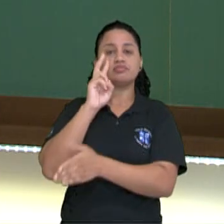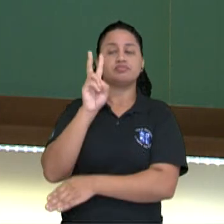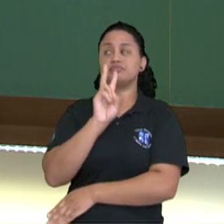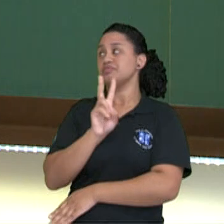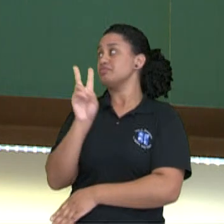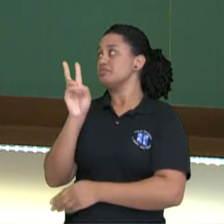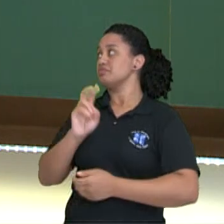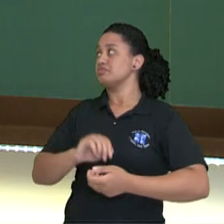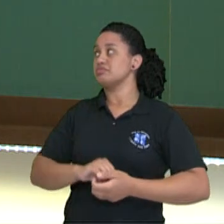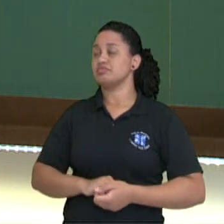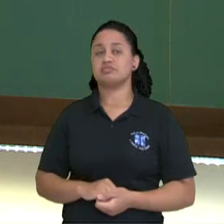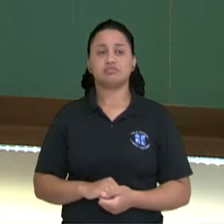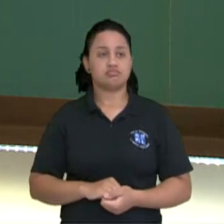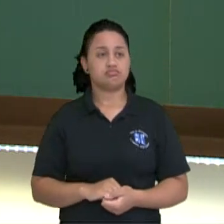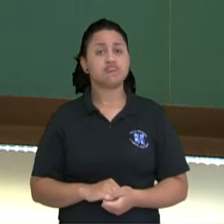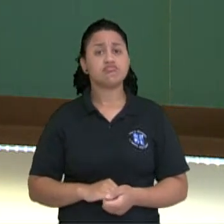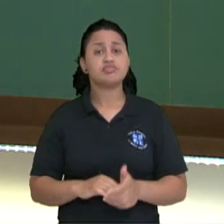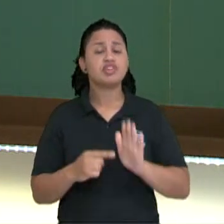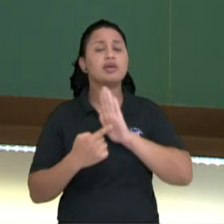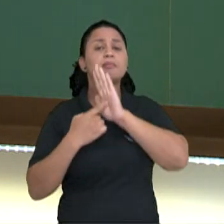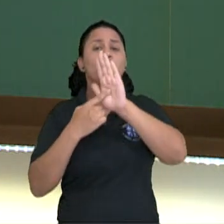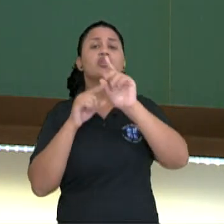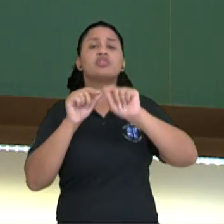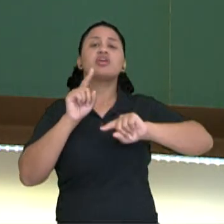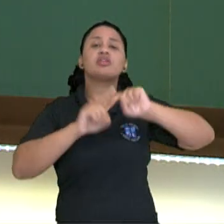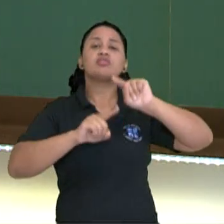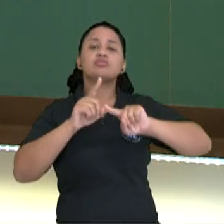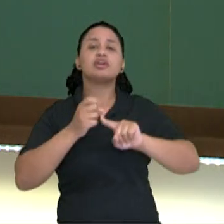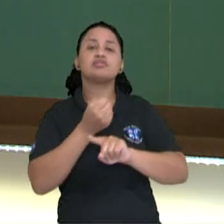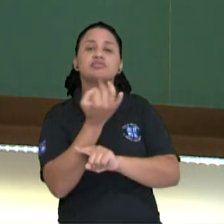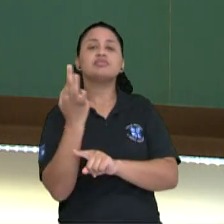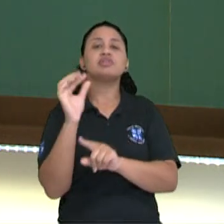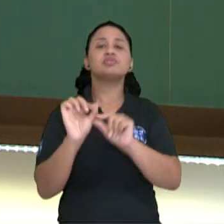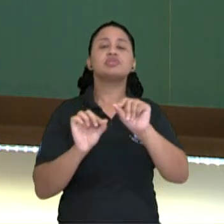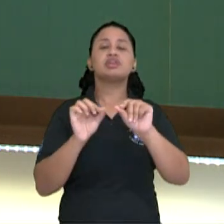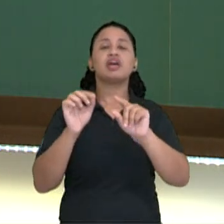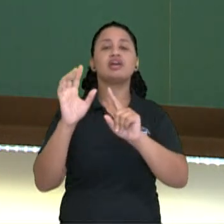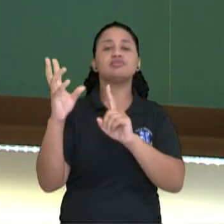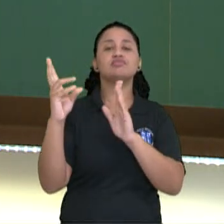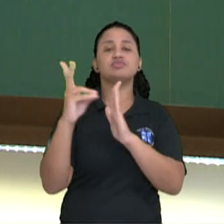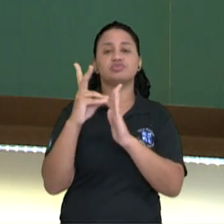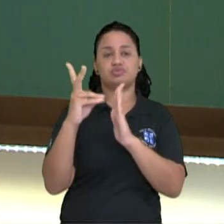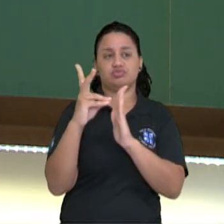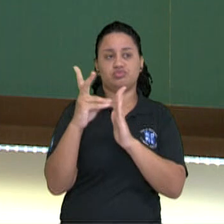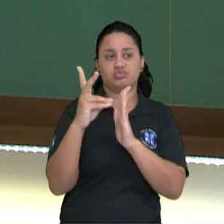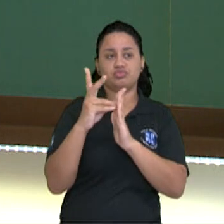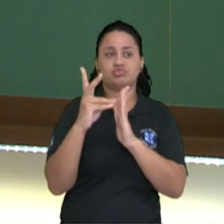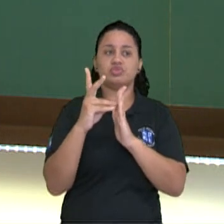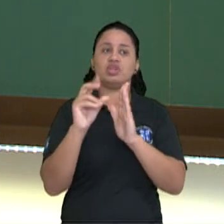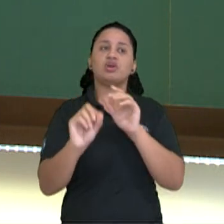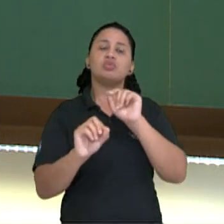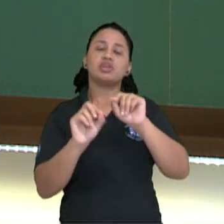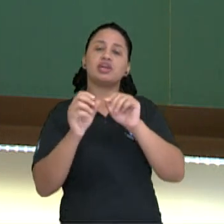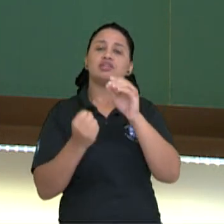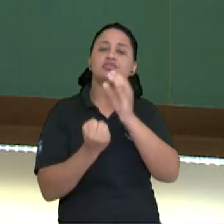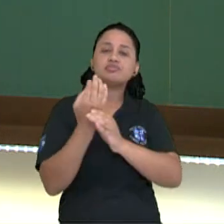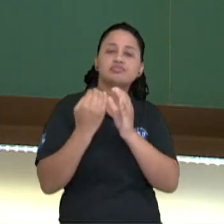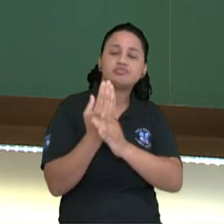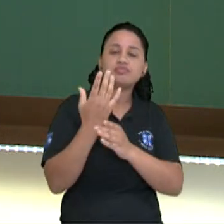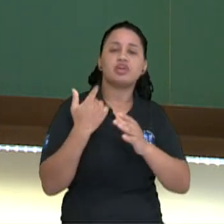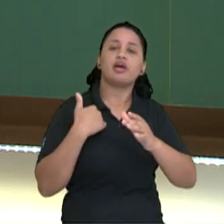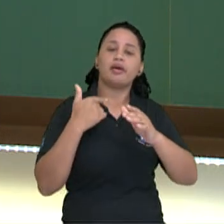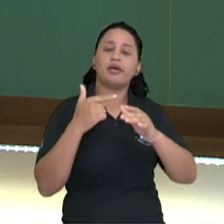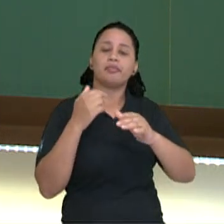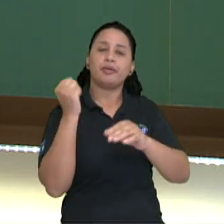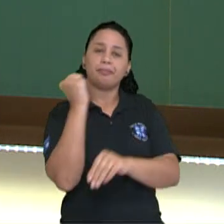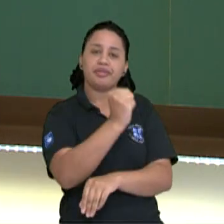artefatos indígenas, né? O que são os artefatos indígenas? Aquilo que eles produziam, tanto para a